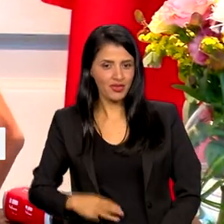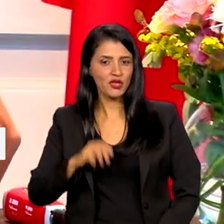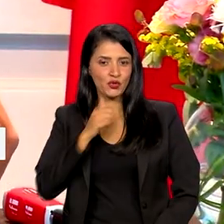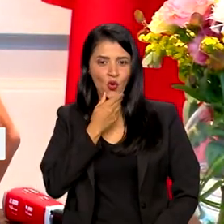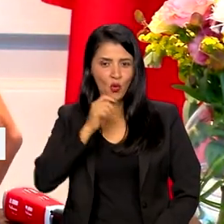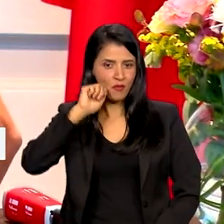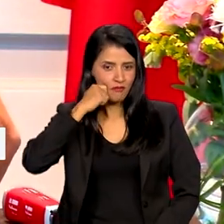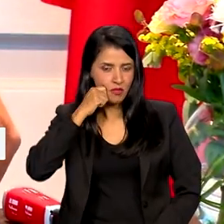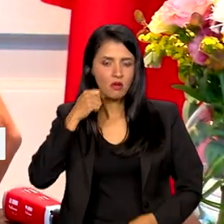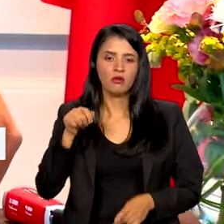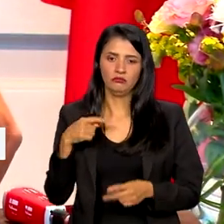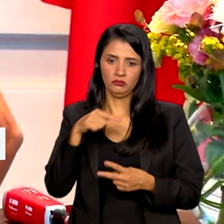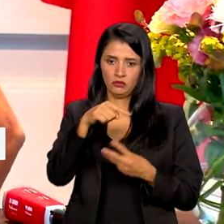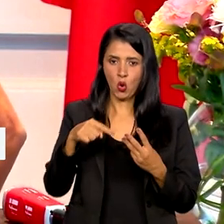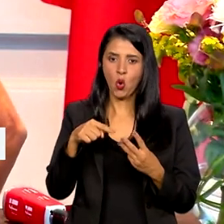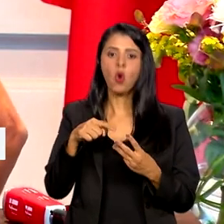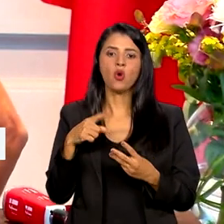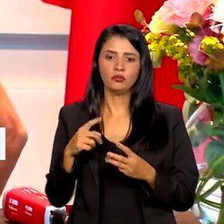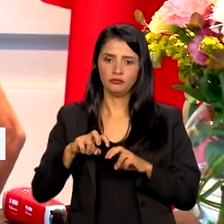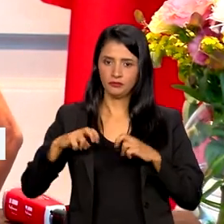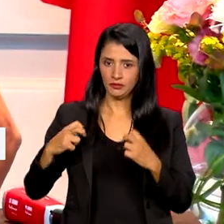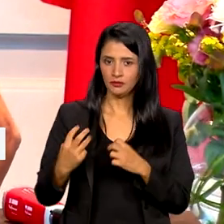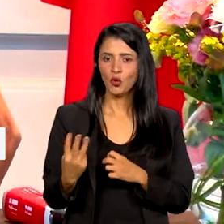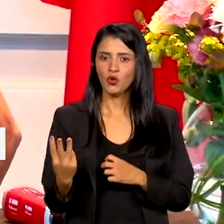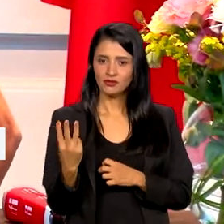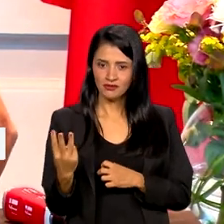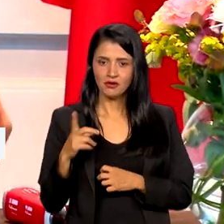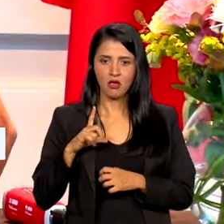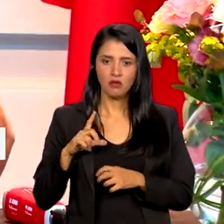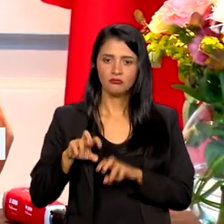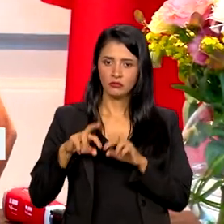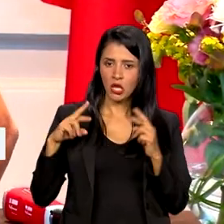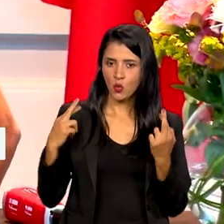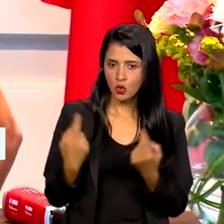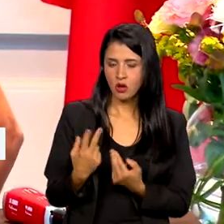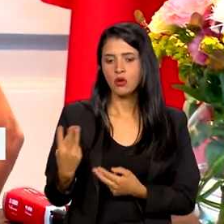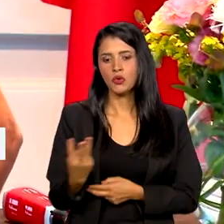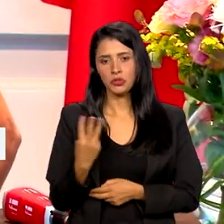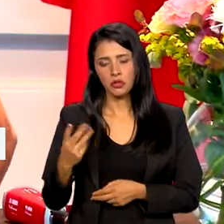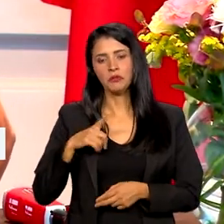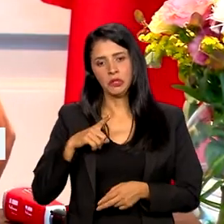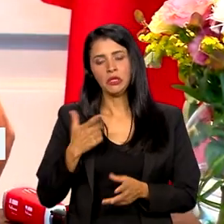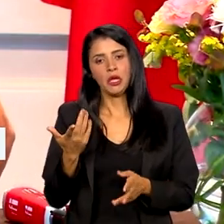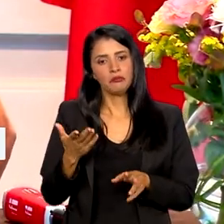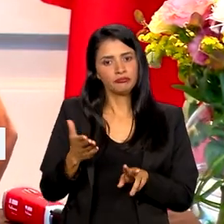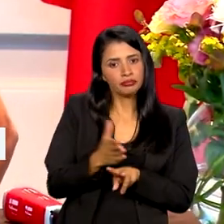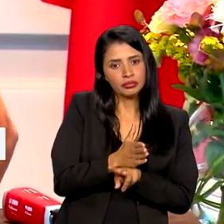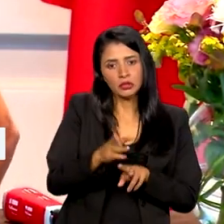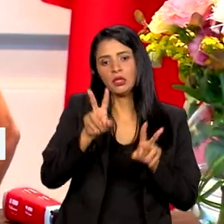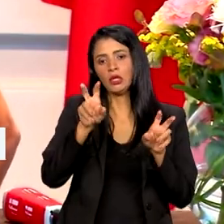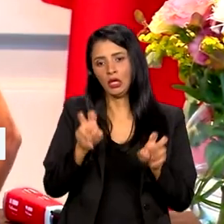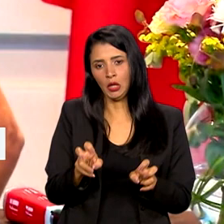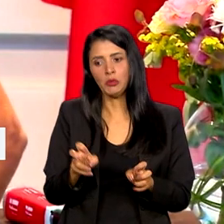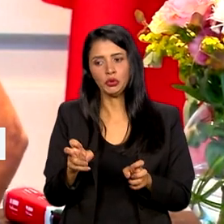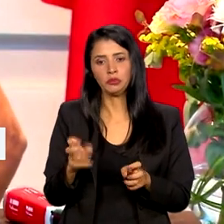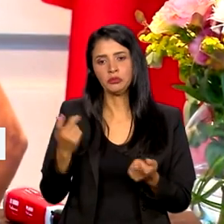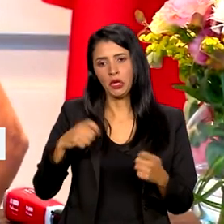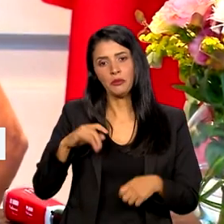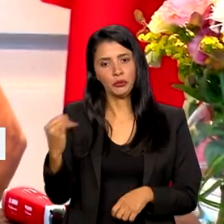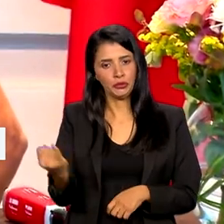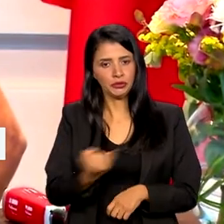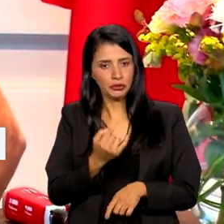em três, a reunião não foi apenas bilateral, que assuntos que são transversais. Eu acho que é importante lembrar da